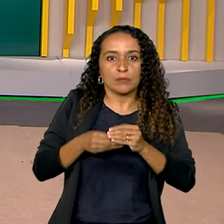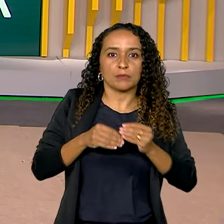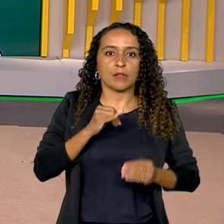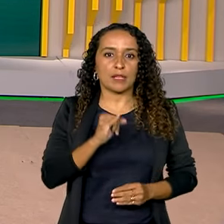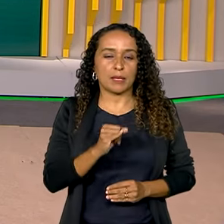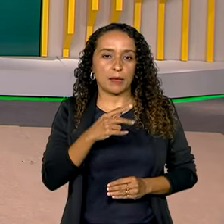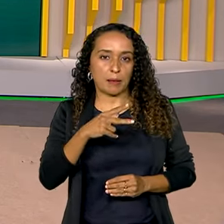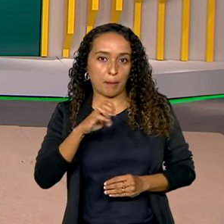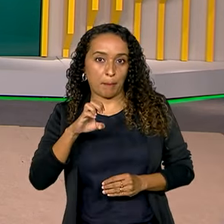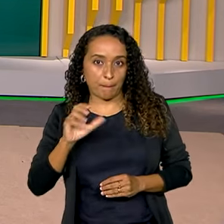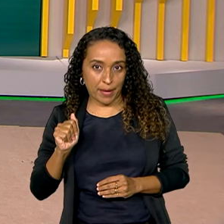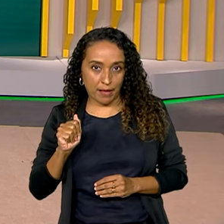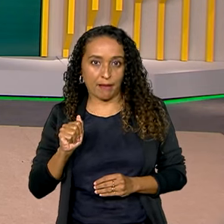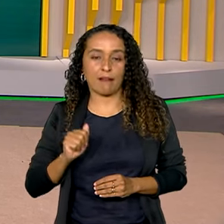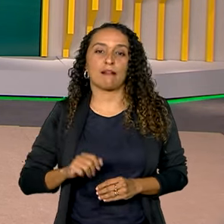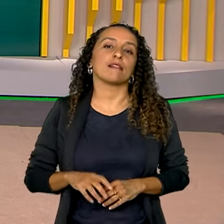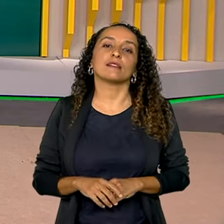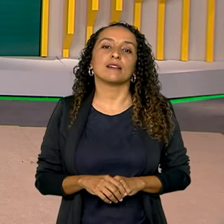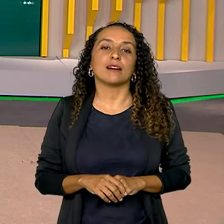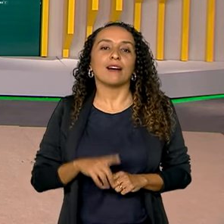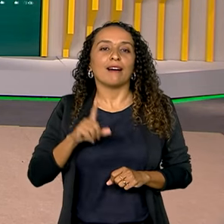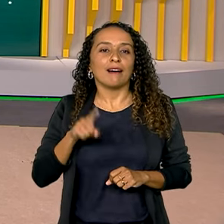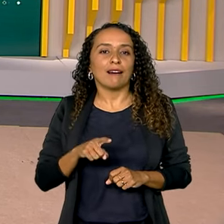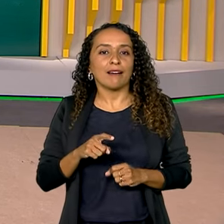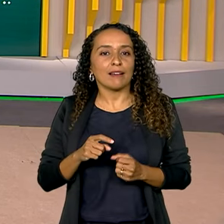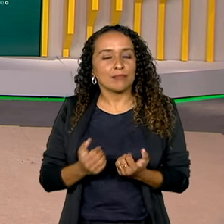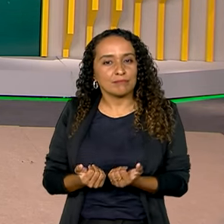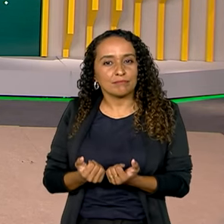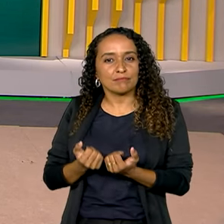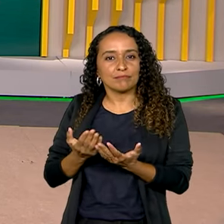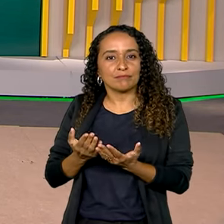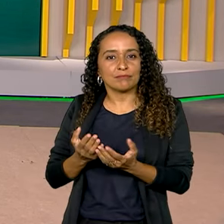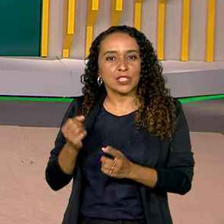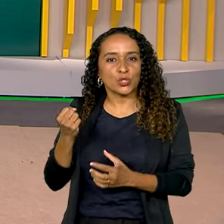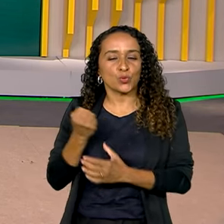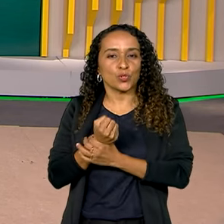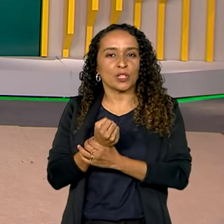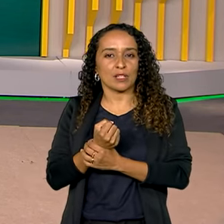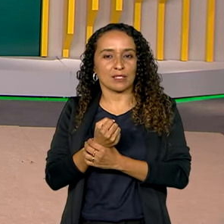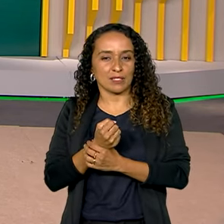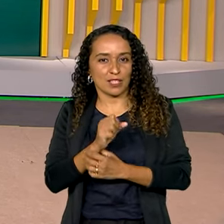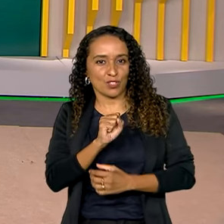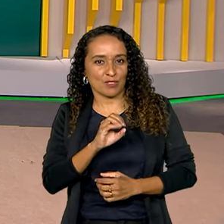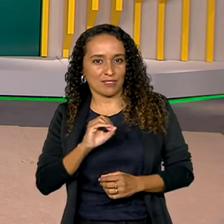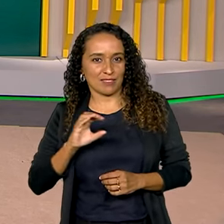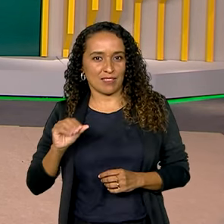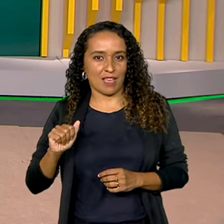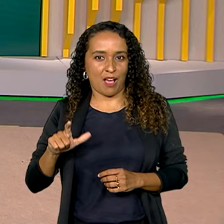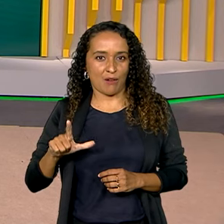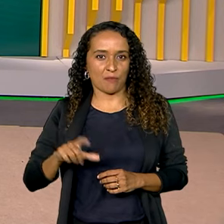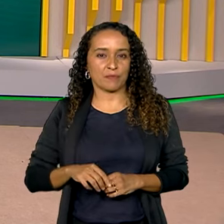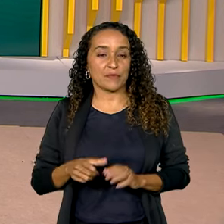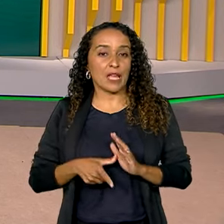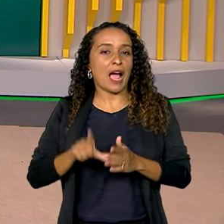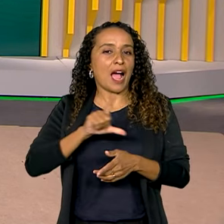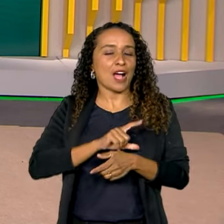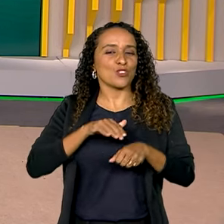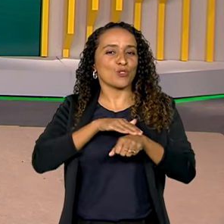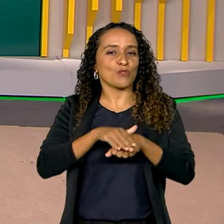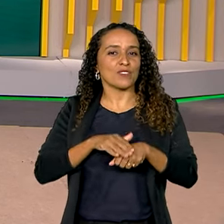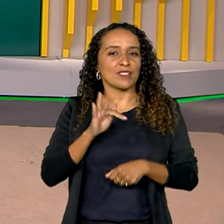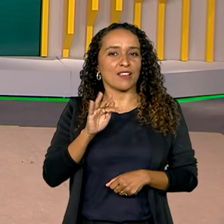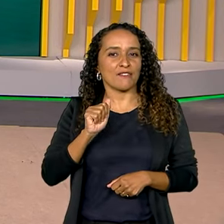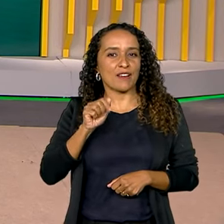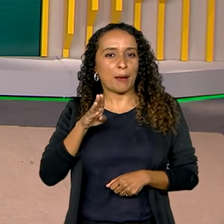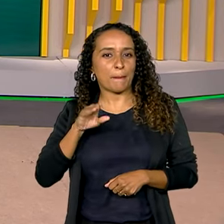de Política Econômica Aplicada. É o beneficiômetro da Seguridade Social. Mais cedo, eu conversei com Fabiola